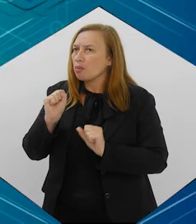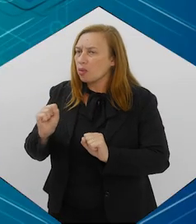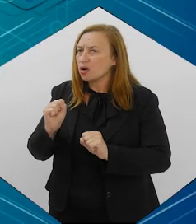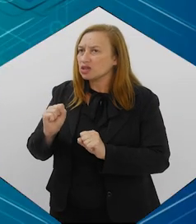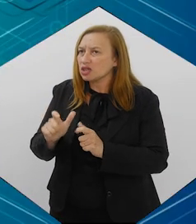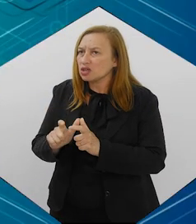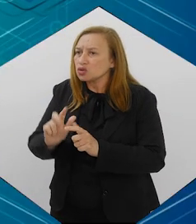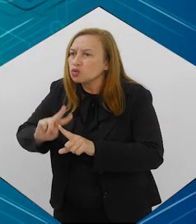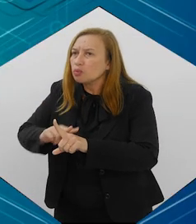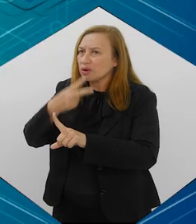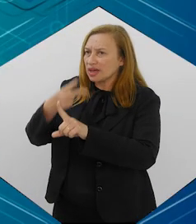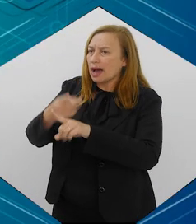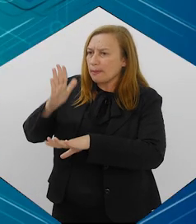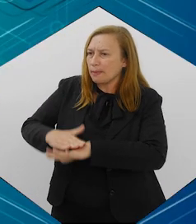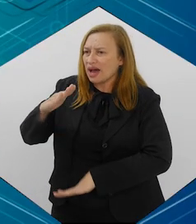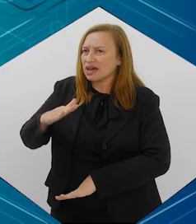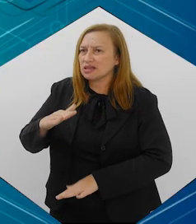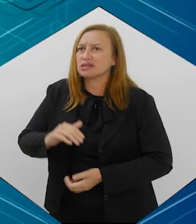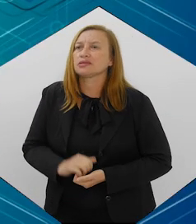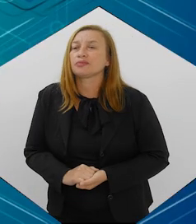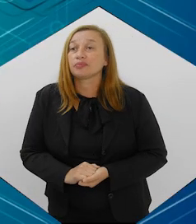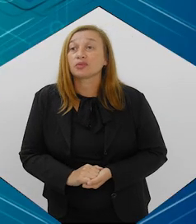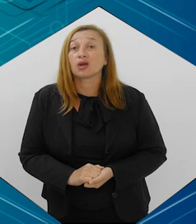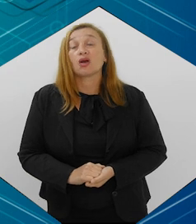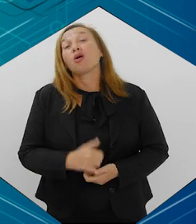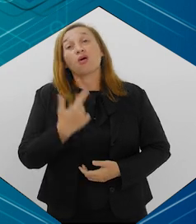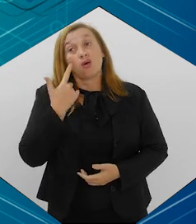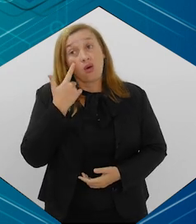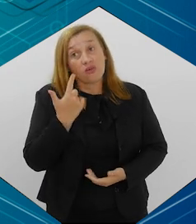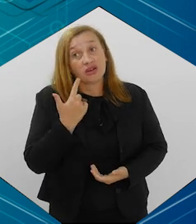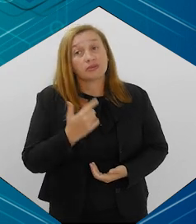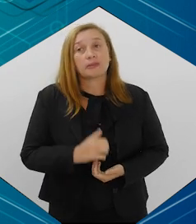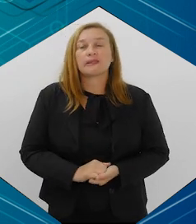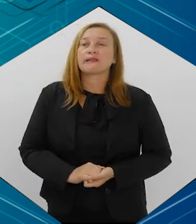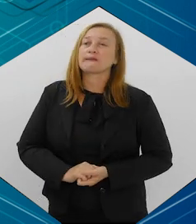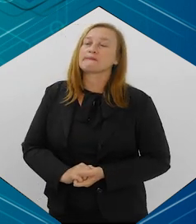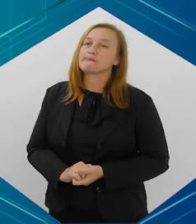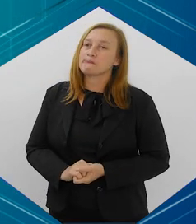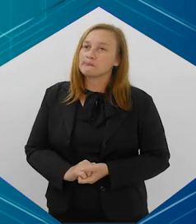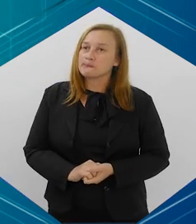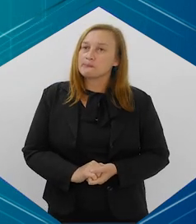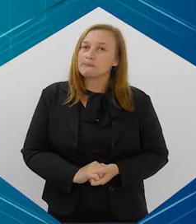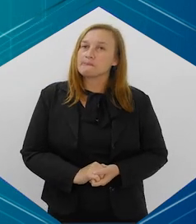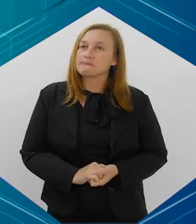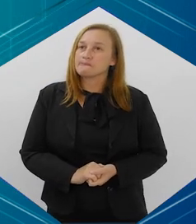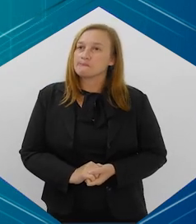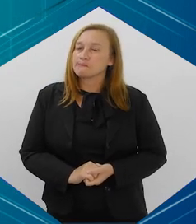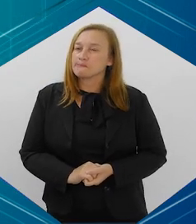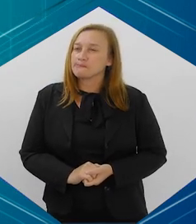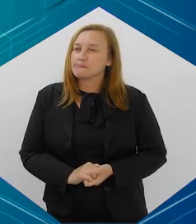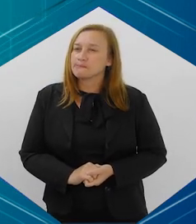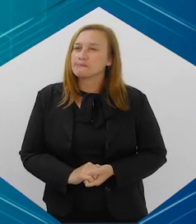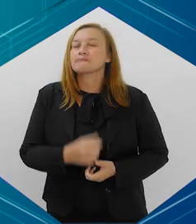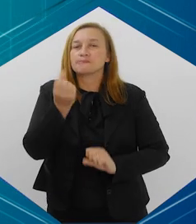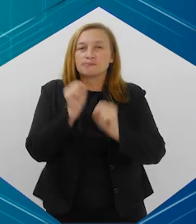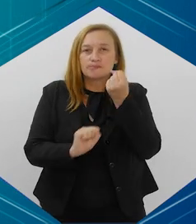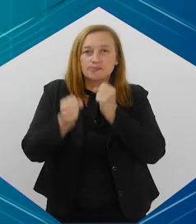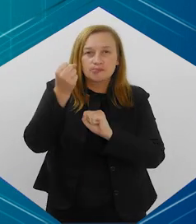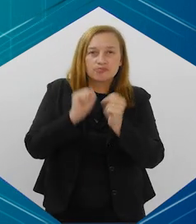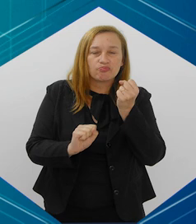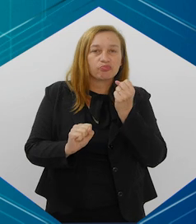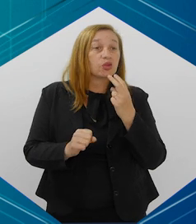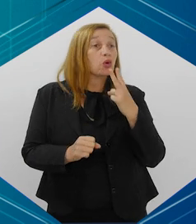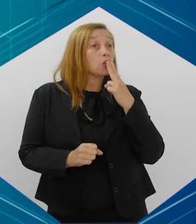E de que forma, né? Olha, perfeito, é uma excelente pergunta. A gente tem a